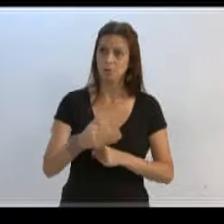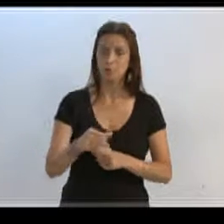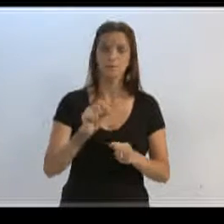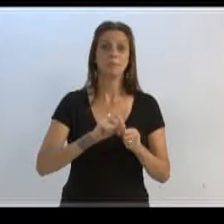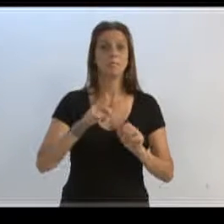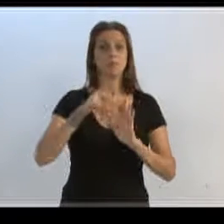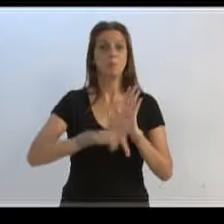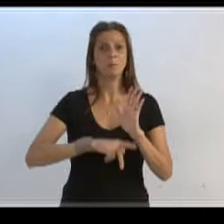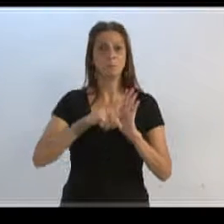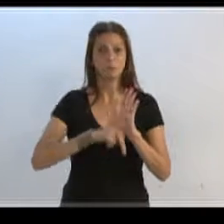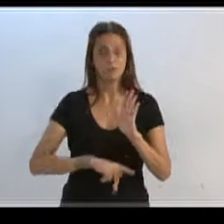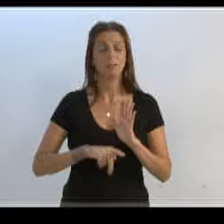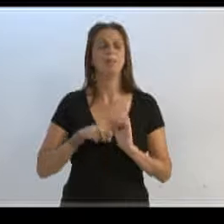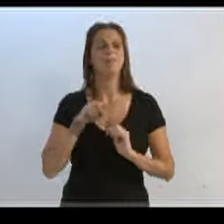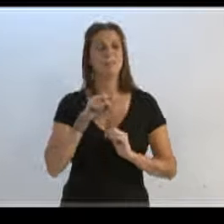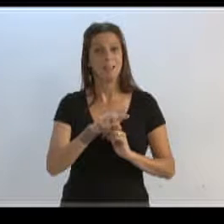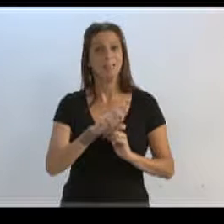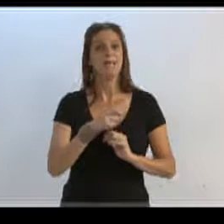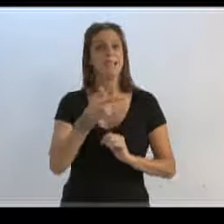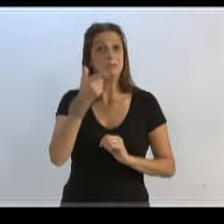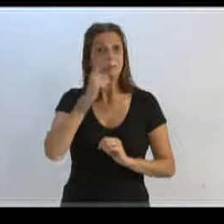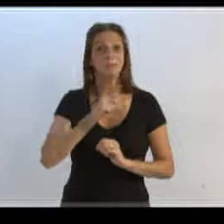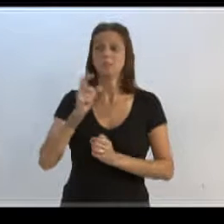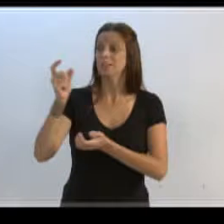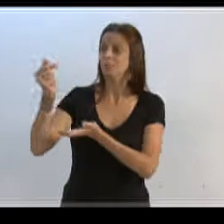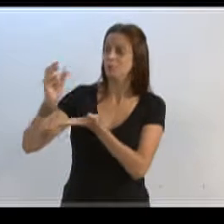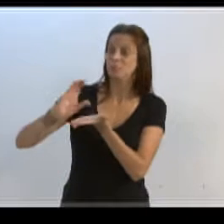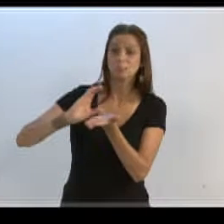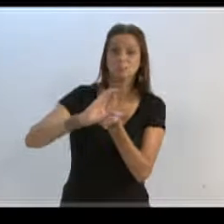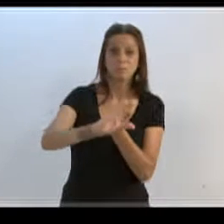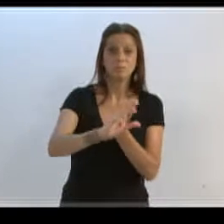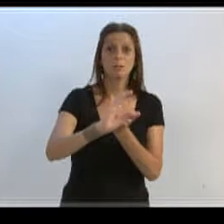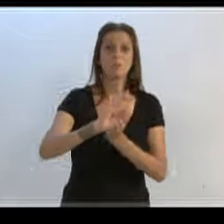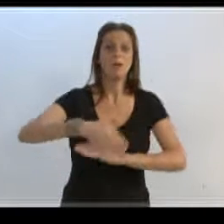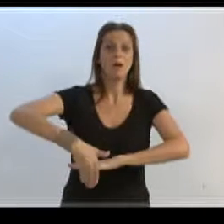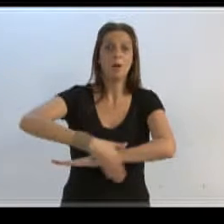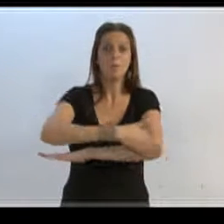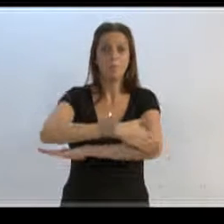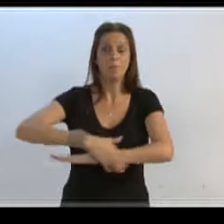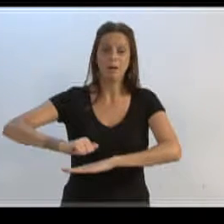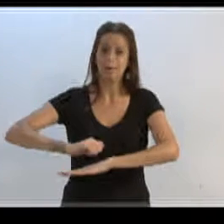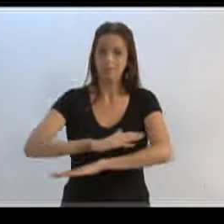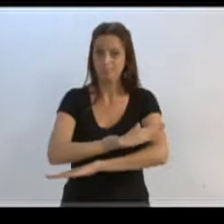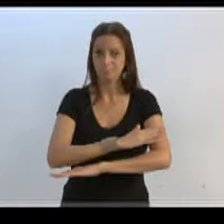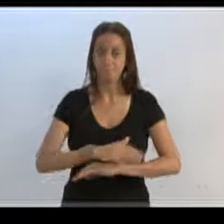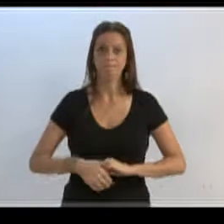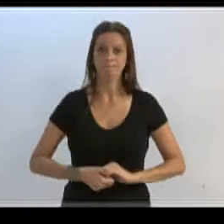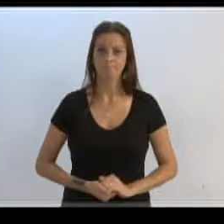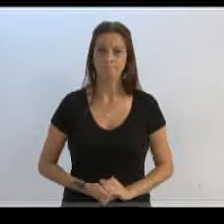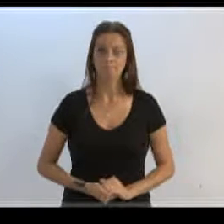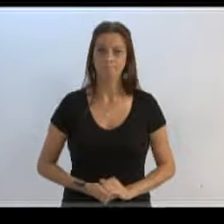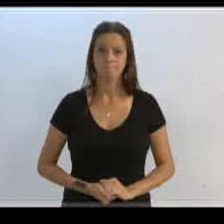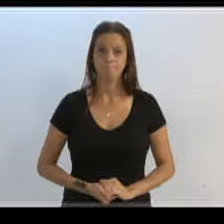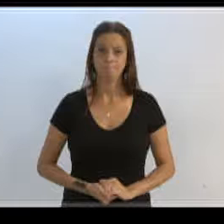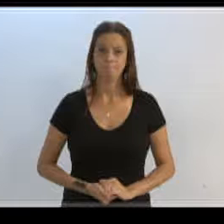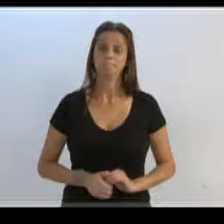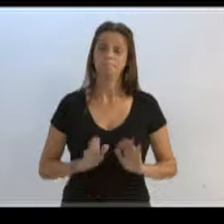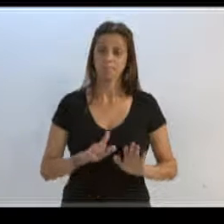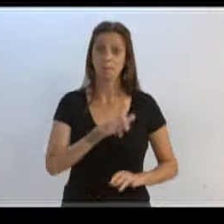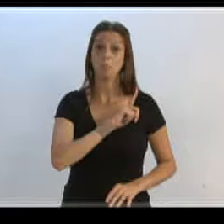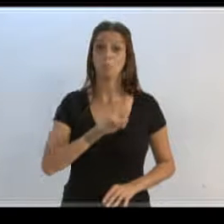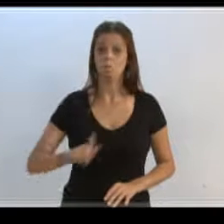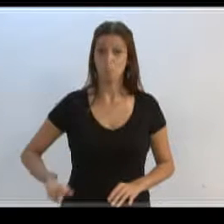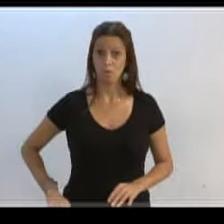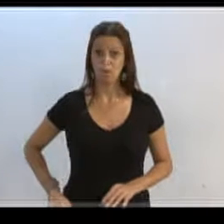iria correr atrás de financiamento para poder pavimentar essa rua. Parte do compromisso do governo já